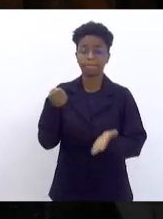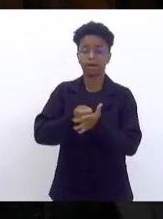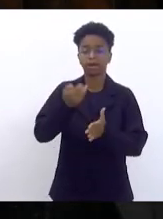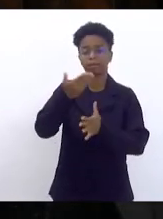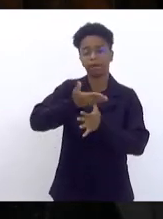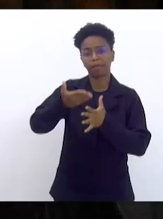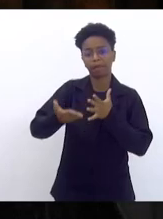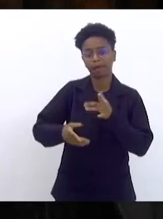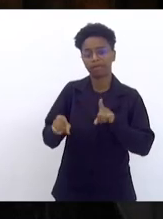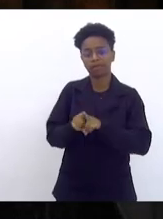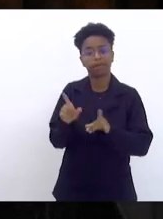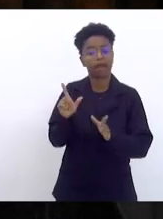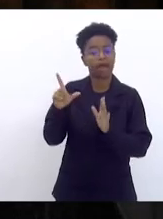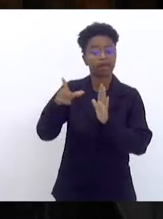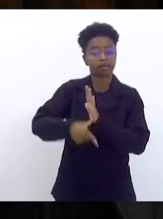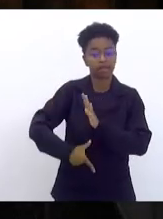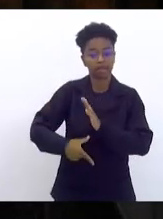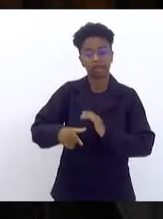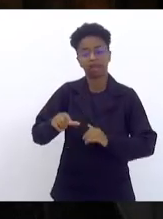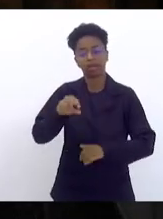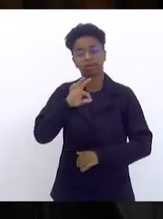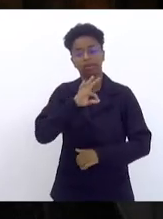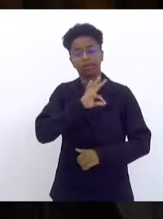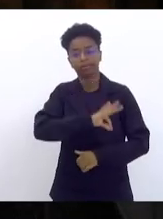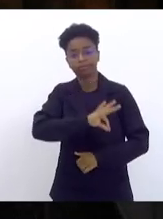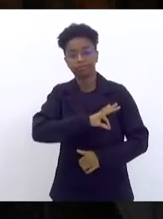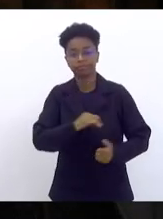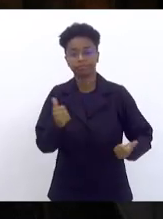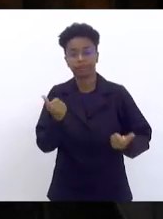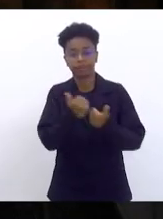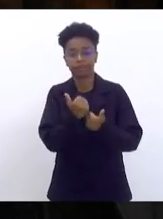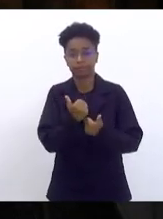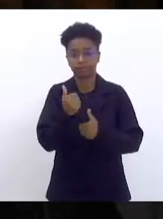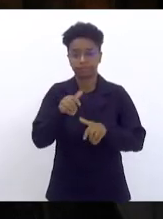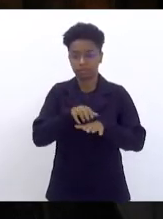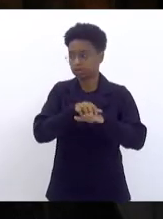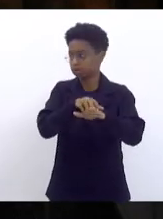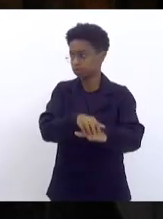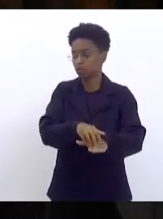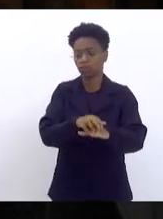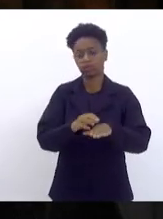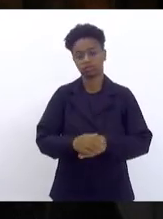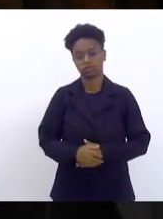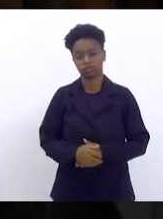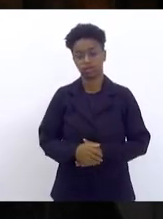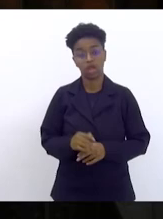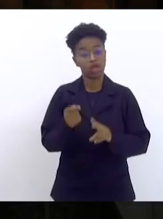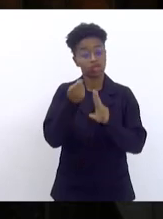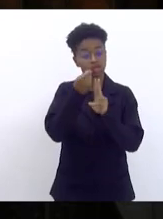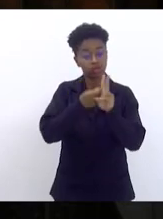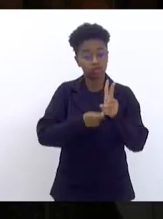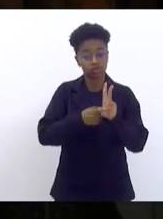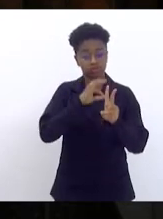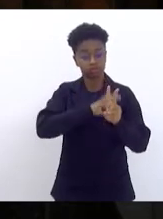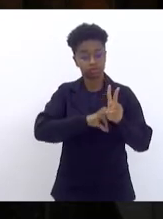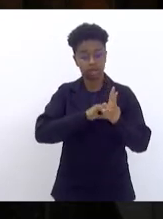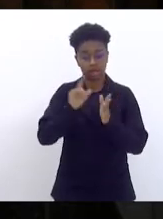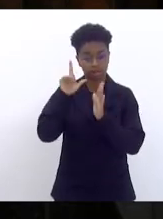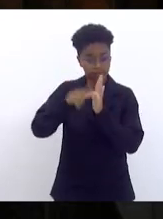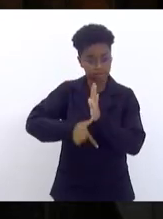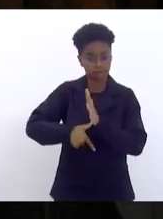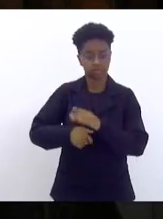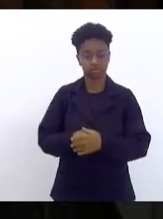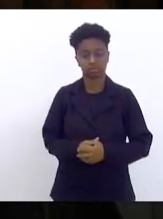também atrasada o auxílio transporte, dois meses de salário atrasado.